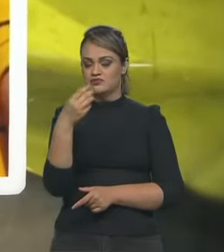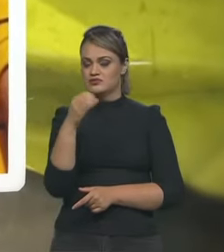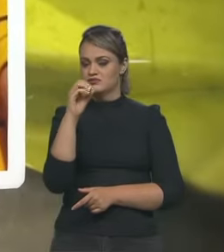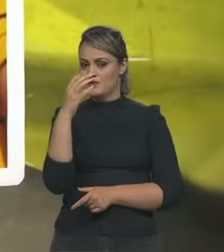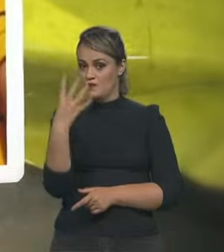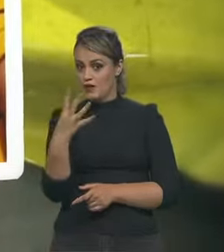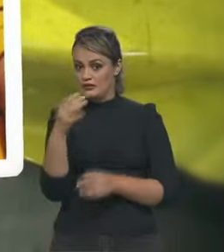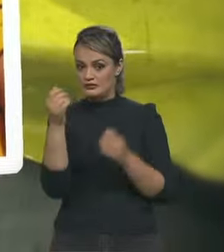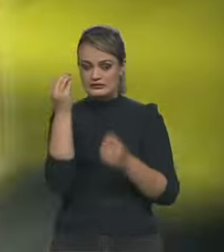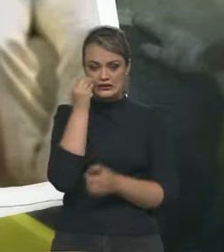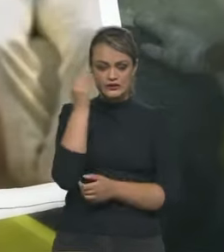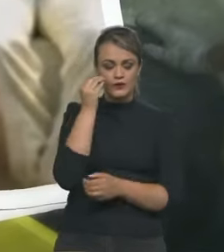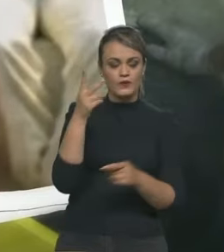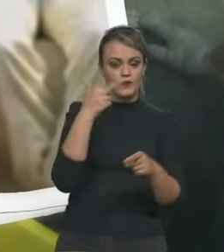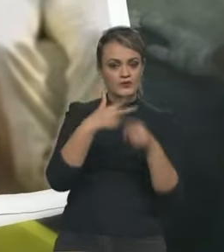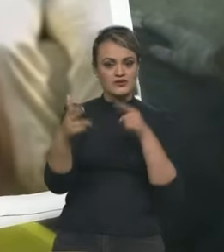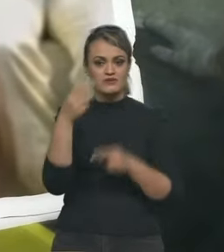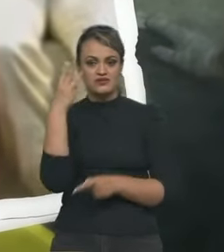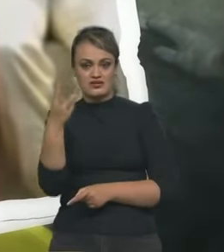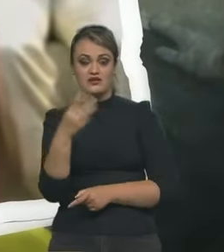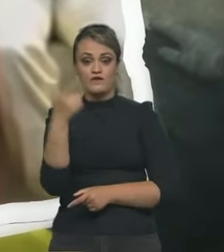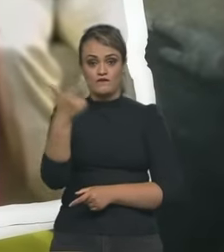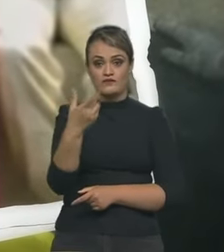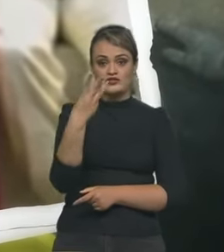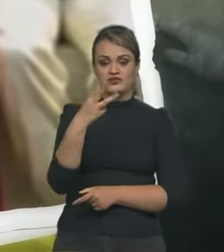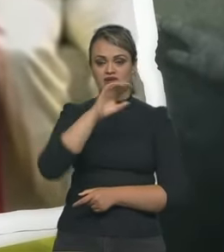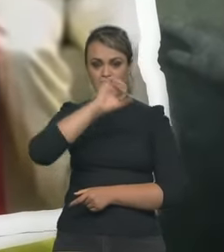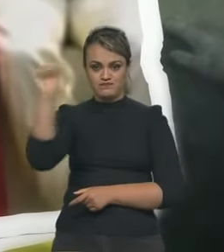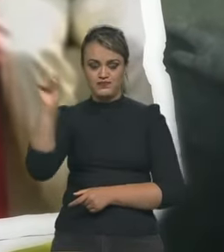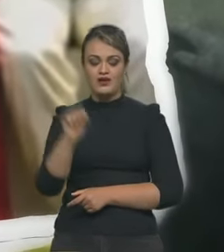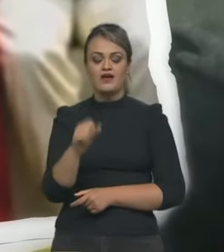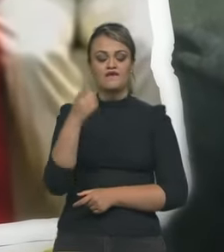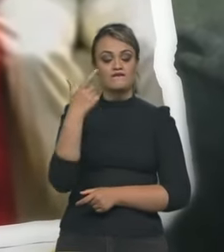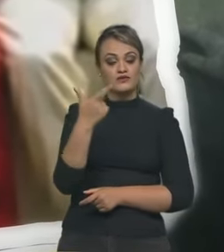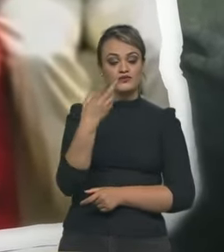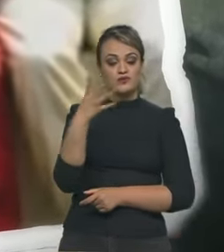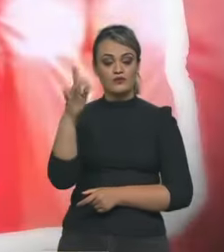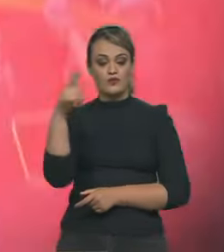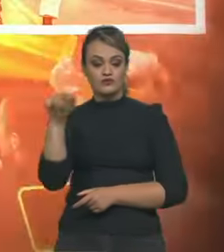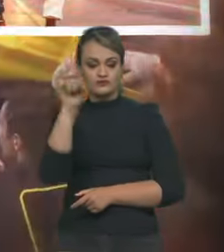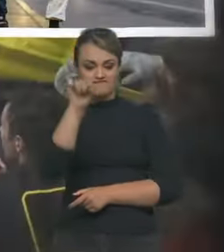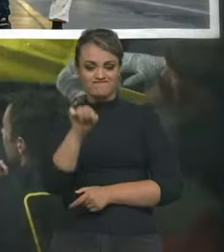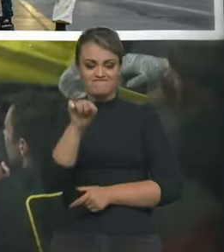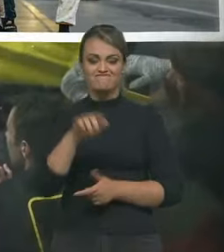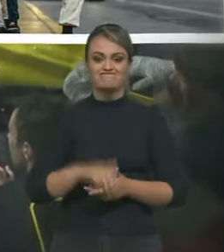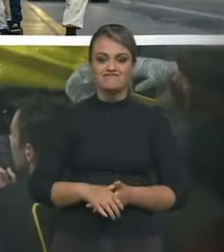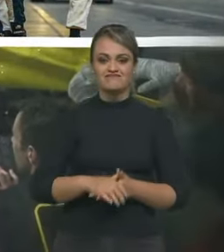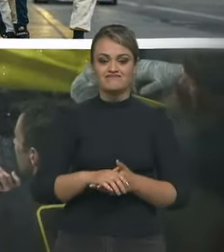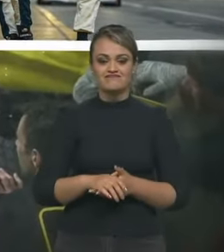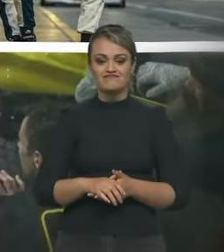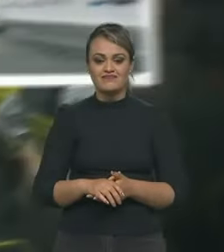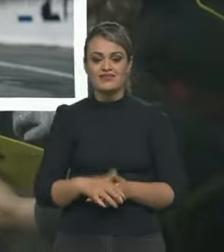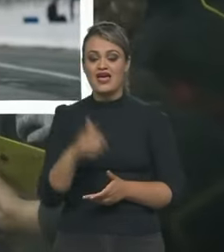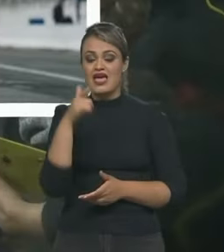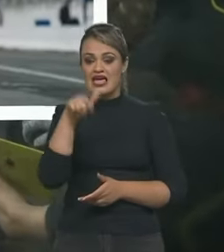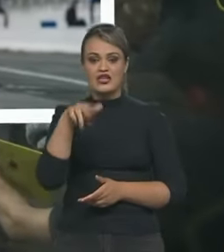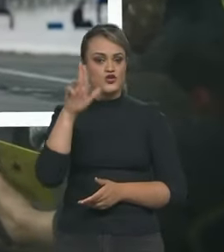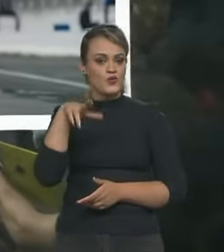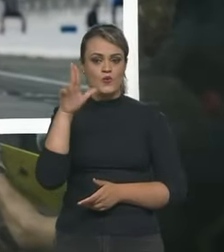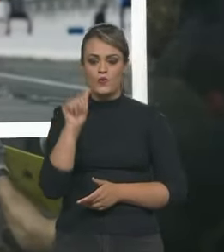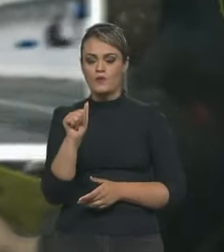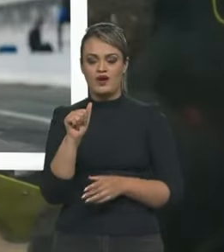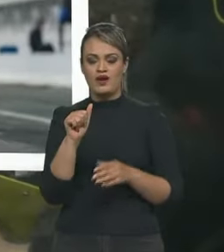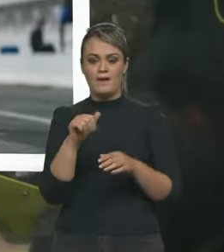títulos mundiais, com 23 vitórias, 24 pólis e 60 pódios. Piquet nunca ficou